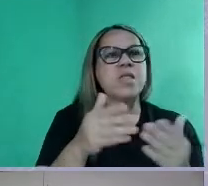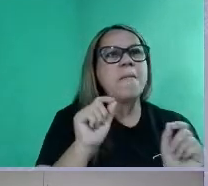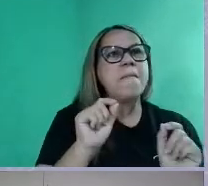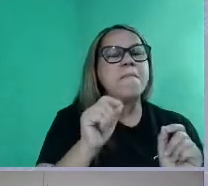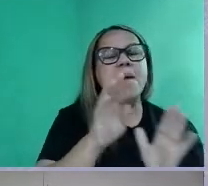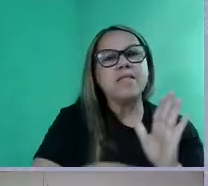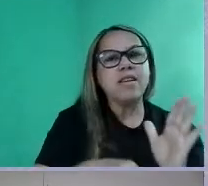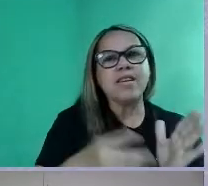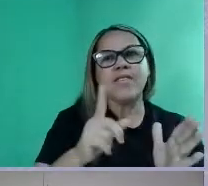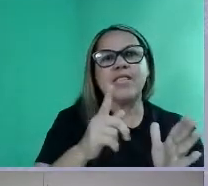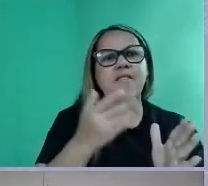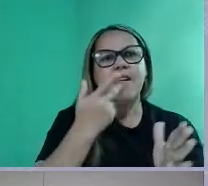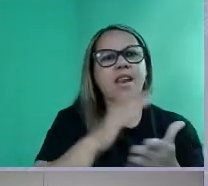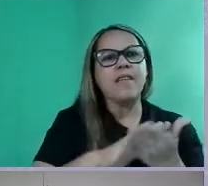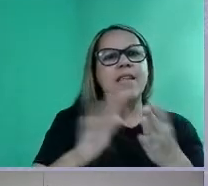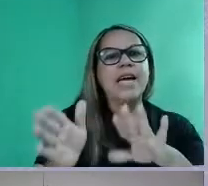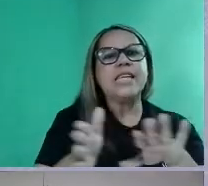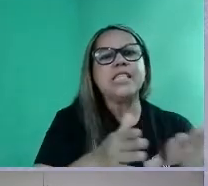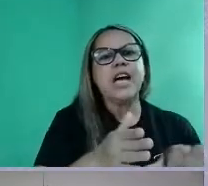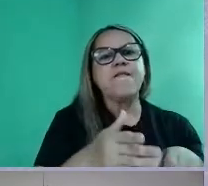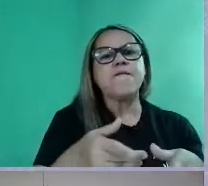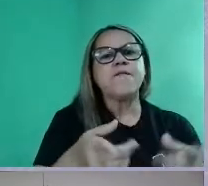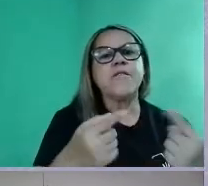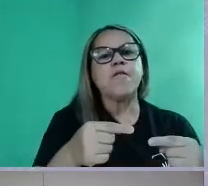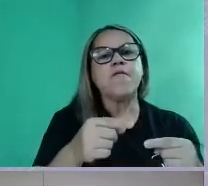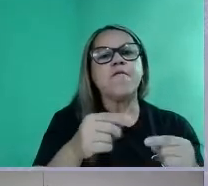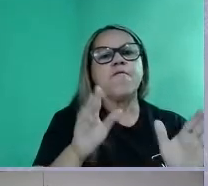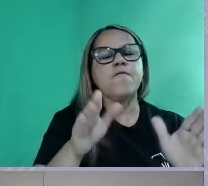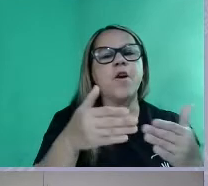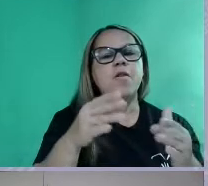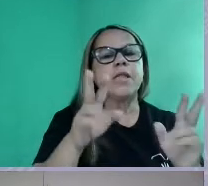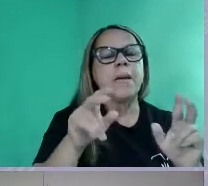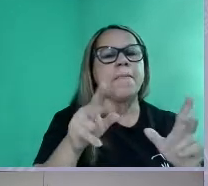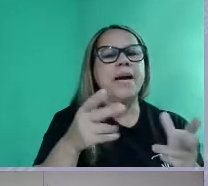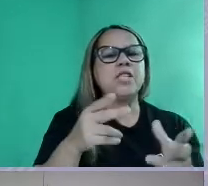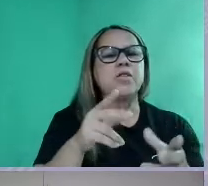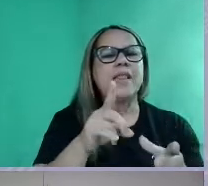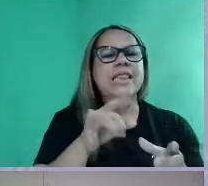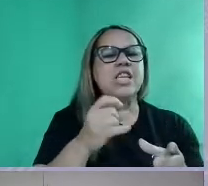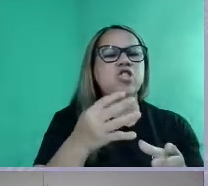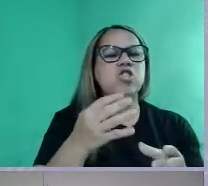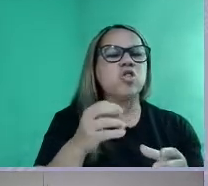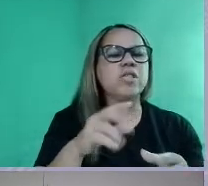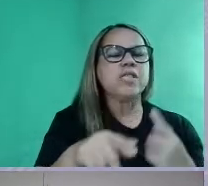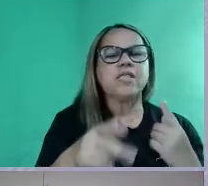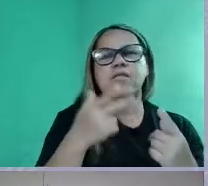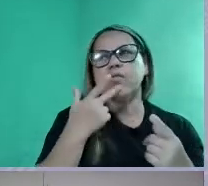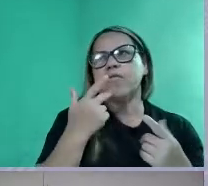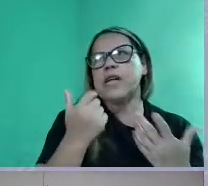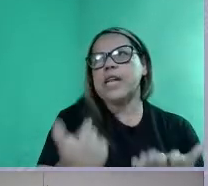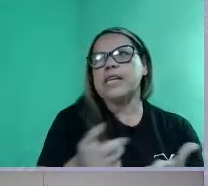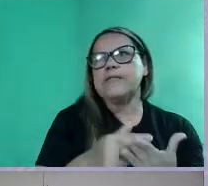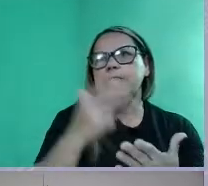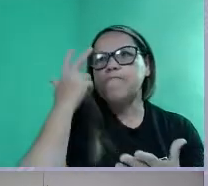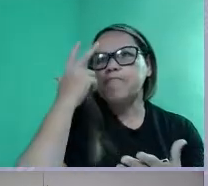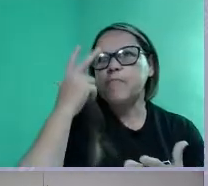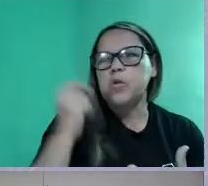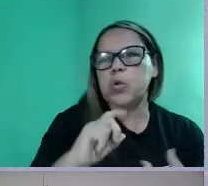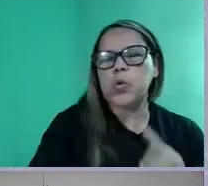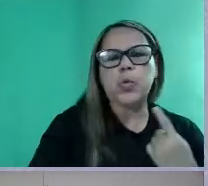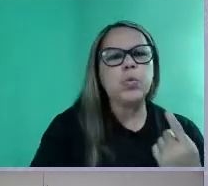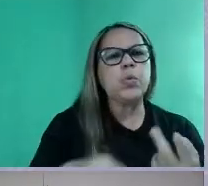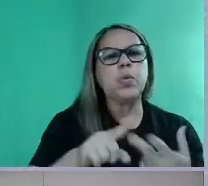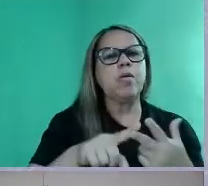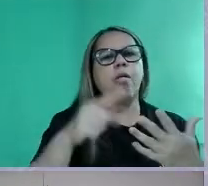temático distorcido seria você, por exemplo, abordar a juventude no contexto das suas culturas, né? Das suas...